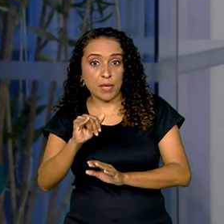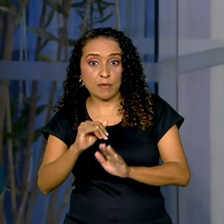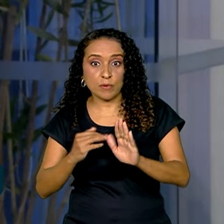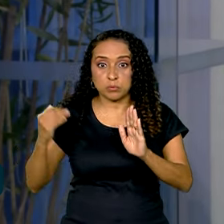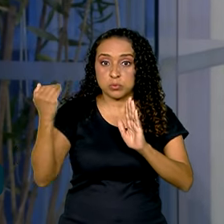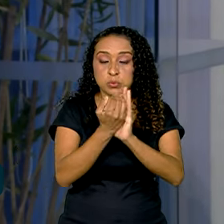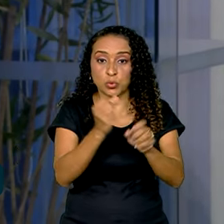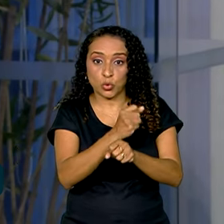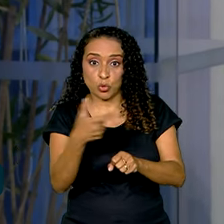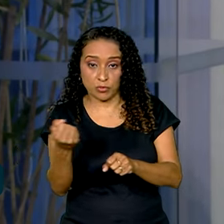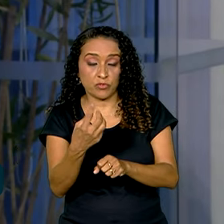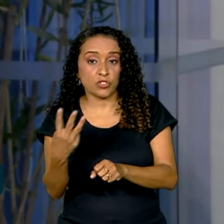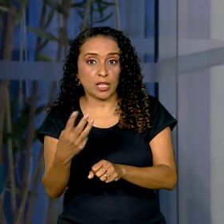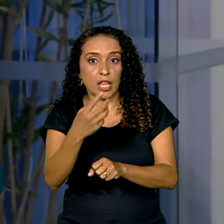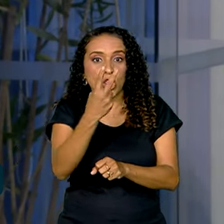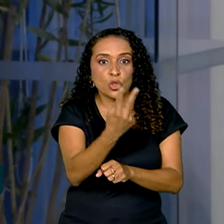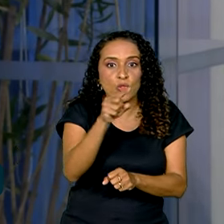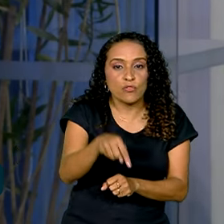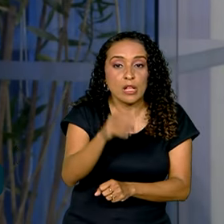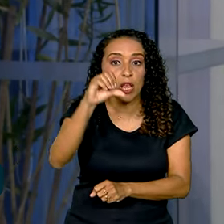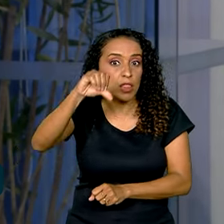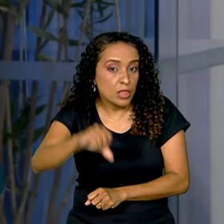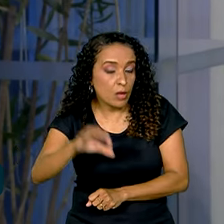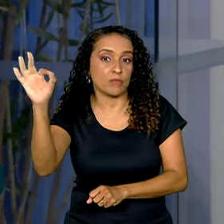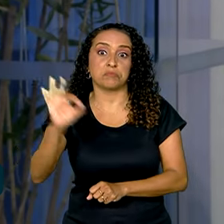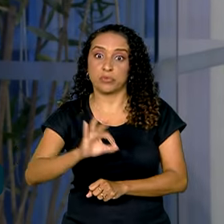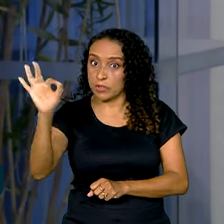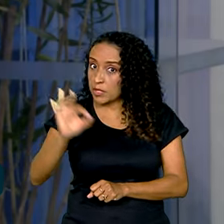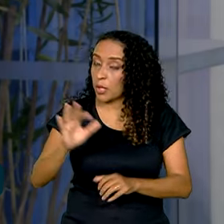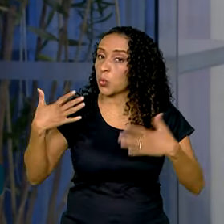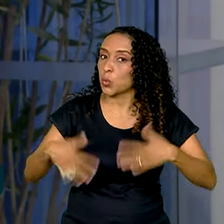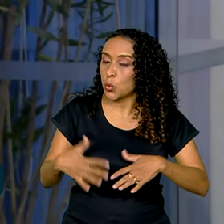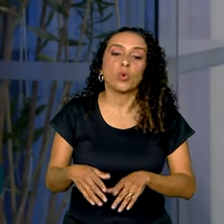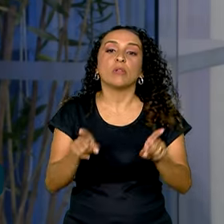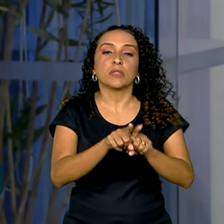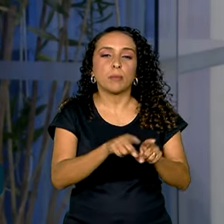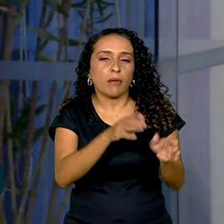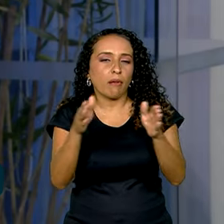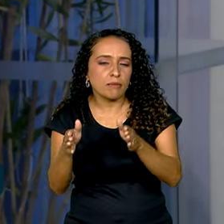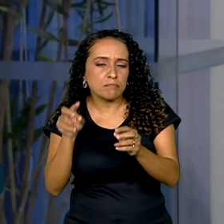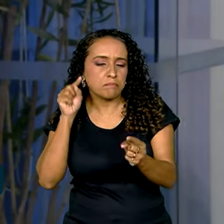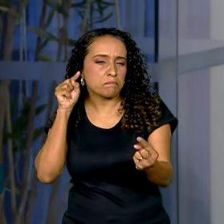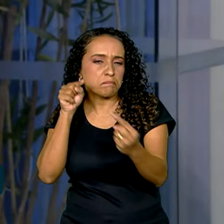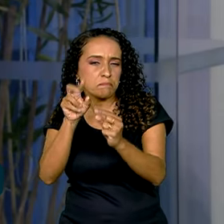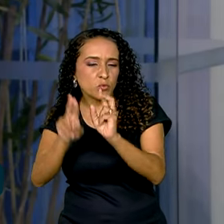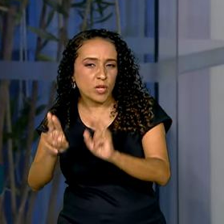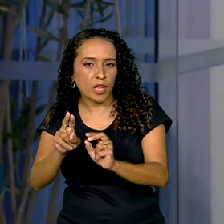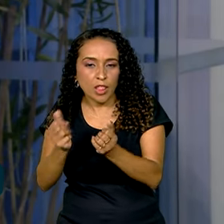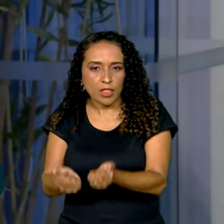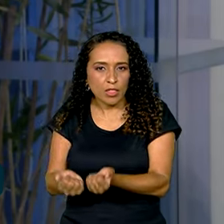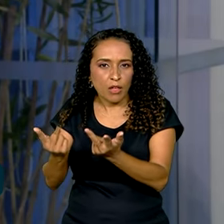em 2023 2,9%. Do lado daquela ótica, chamada ótica da